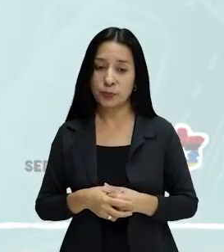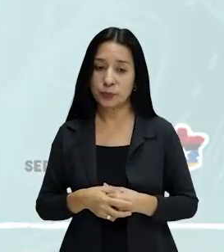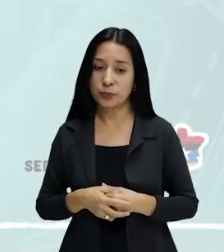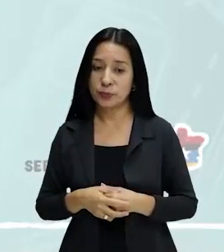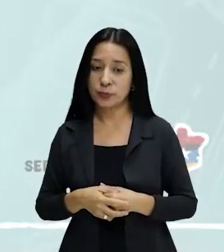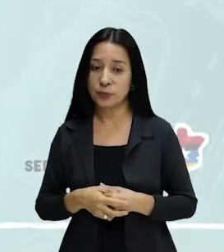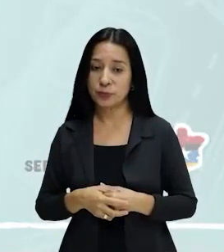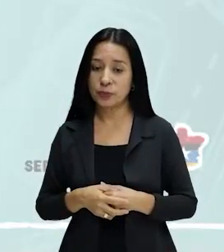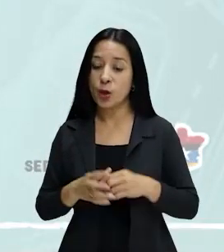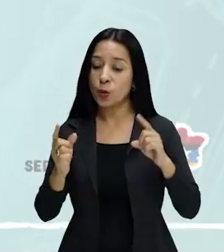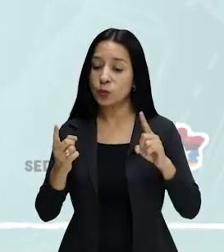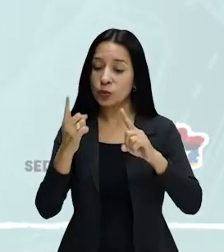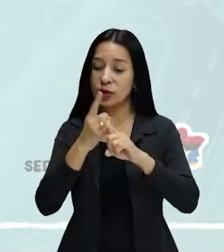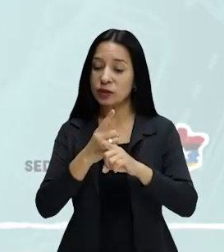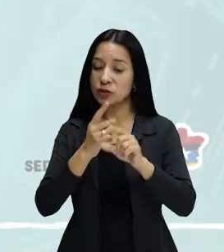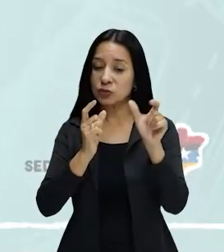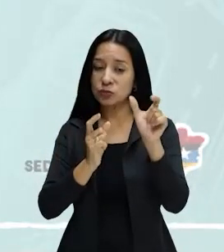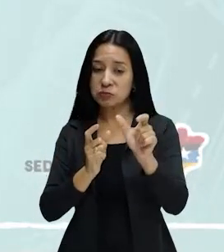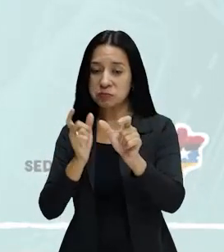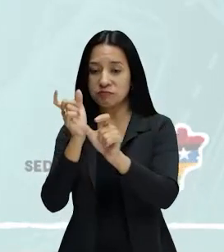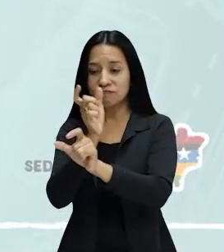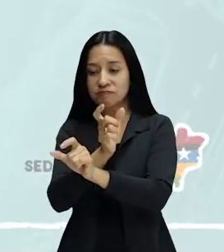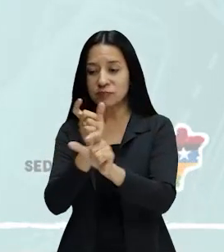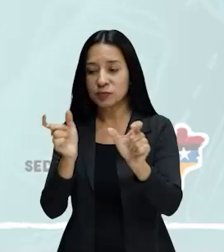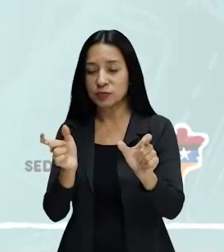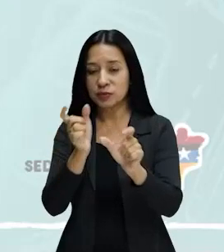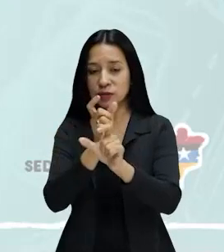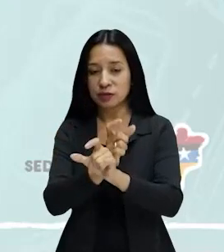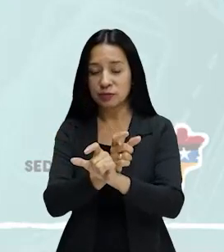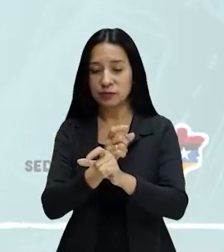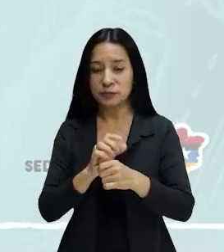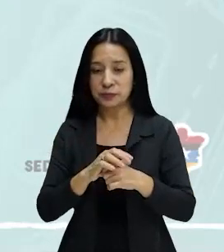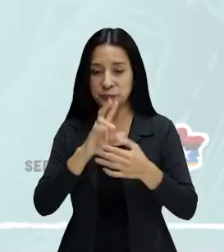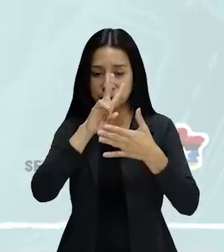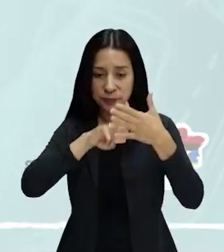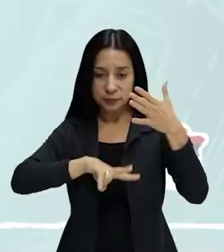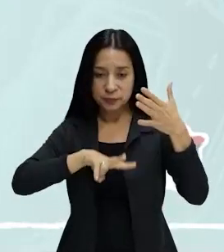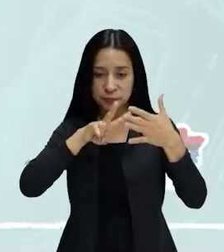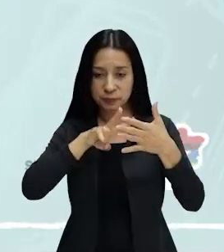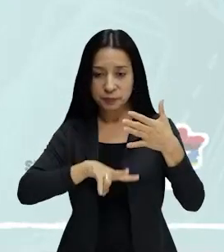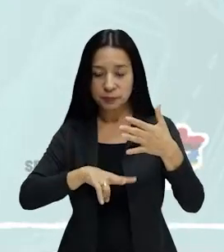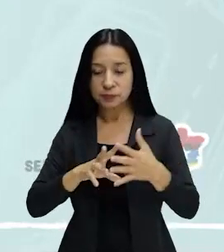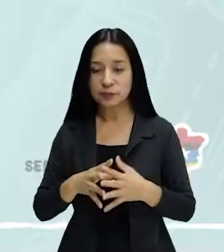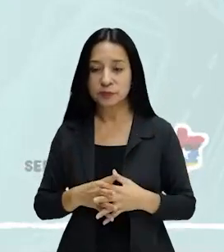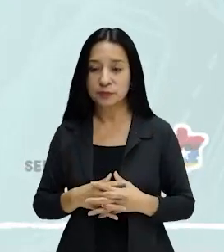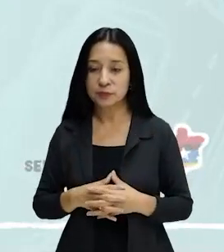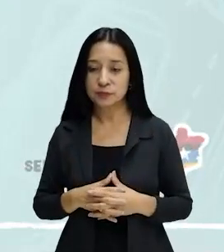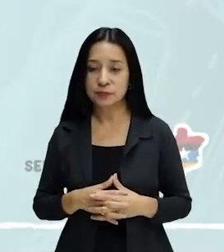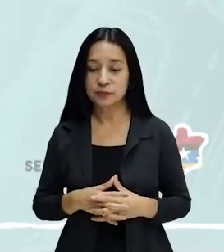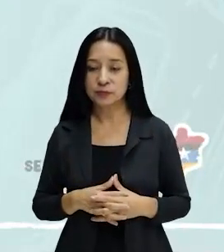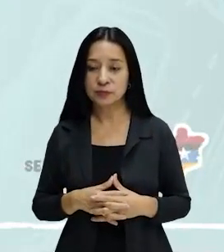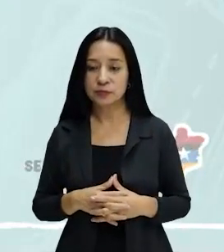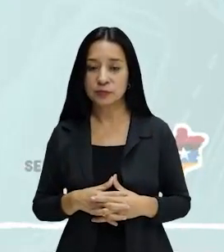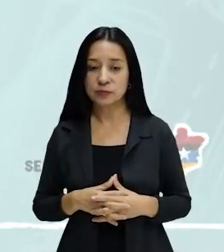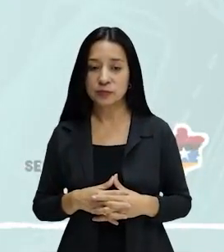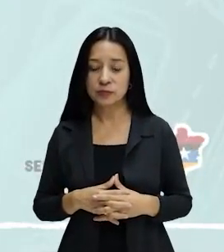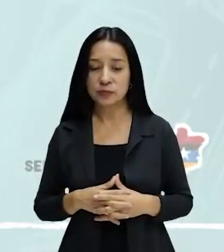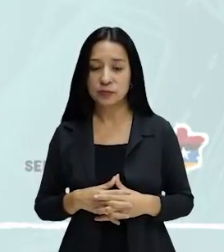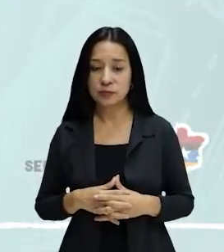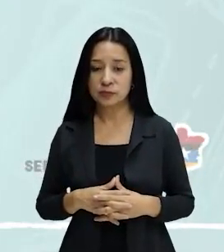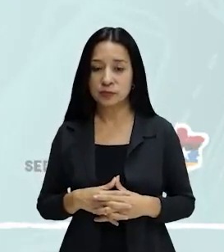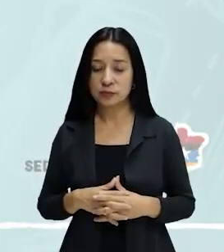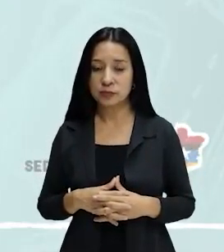Esse trocadilho aí para falar da crase. Pensando bem, a crase é uma grande bobagem, cheia de